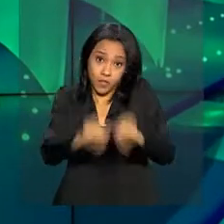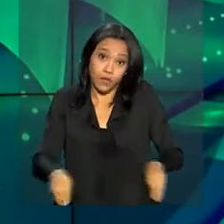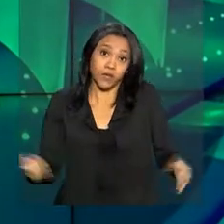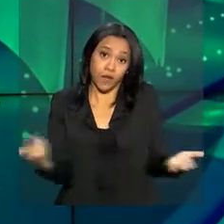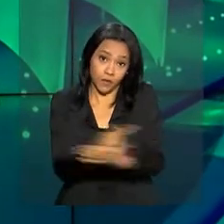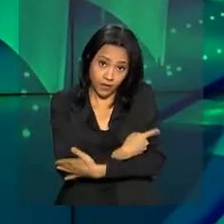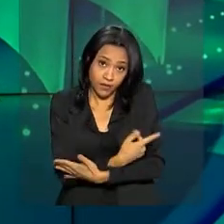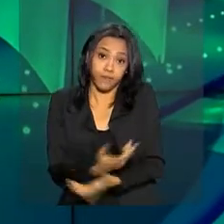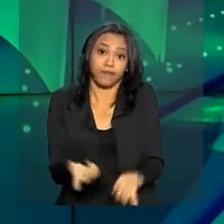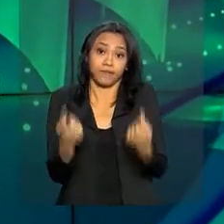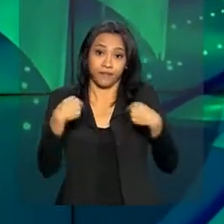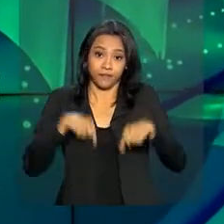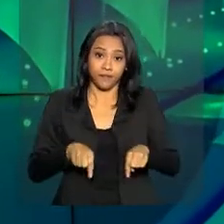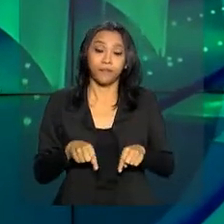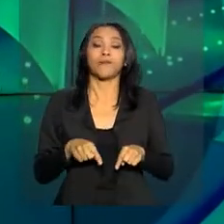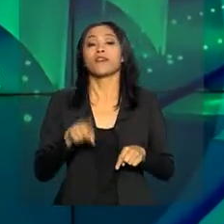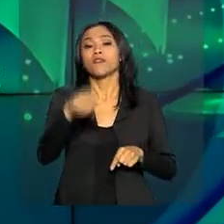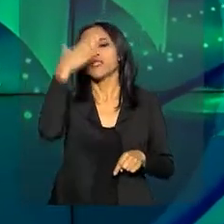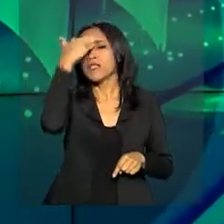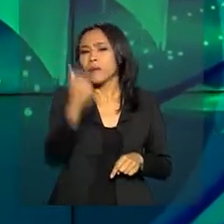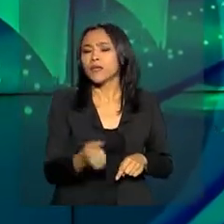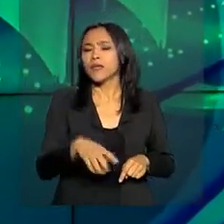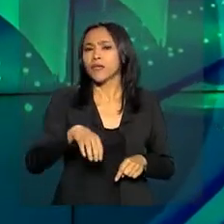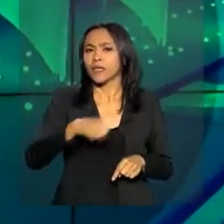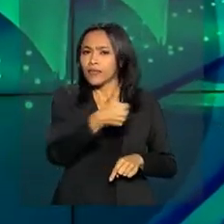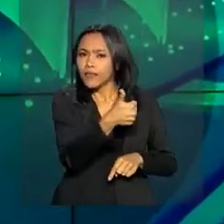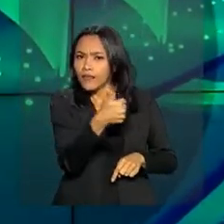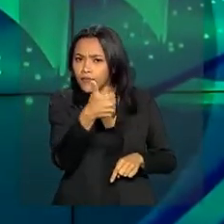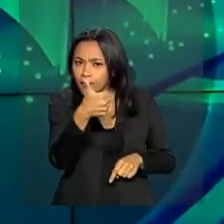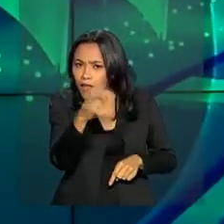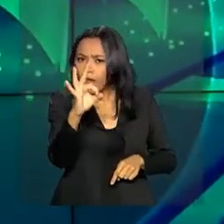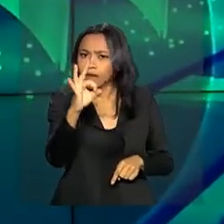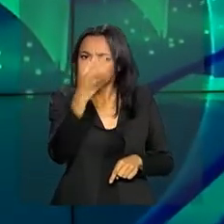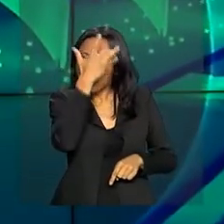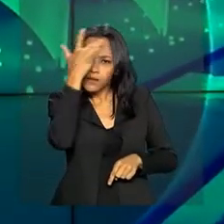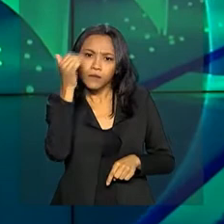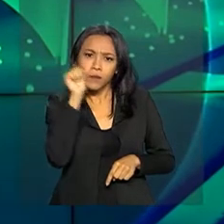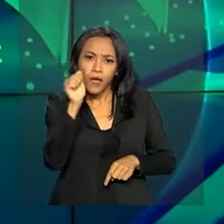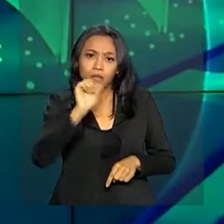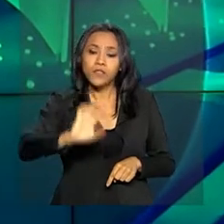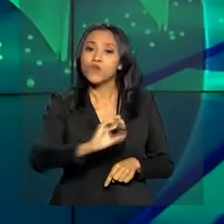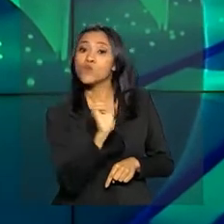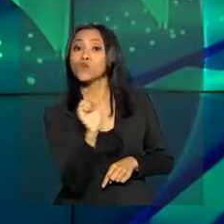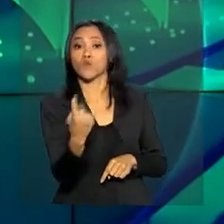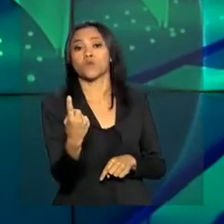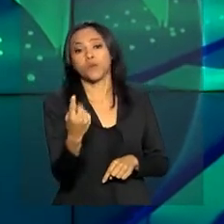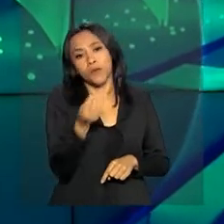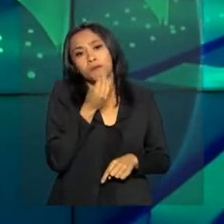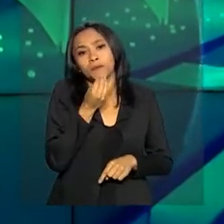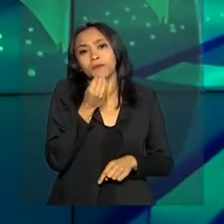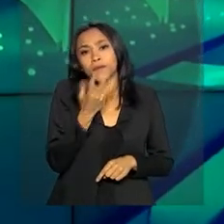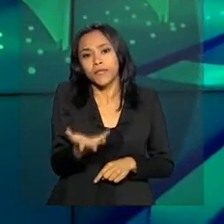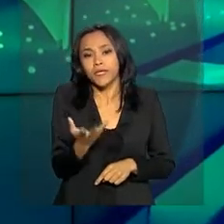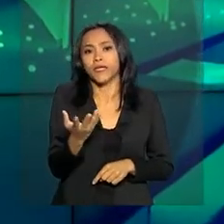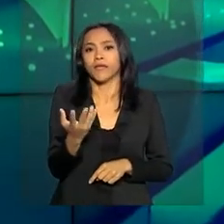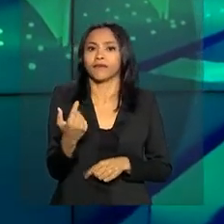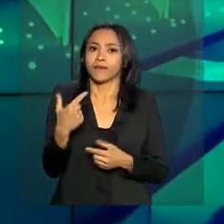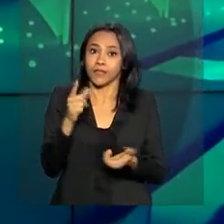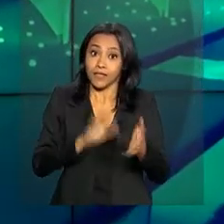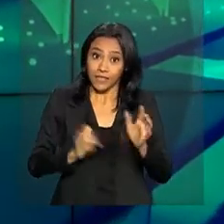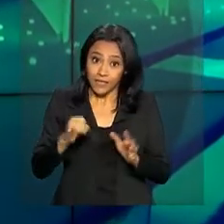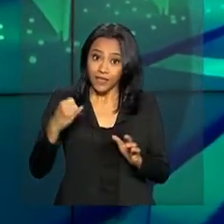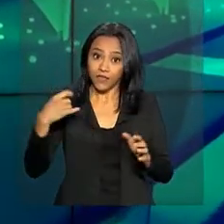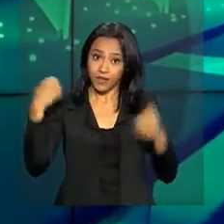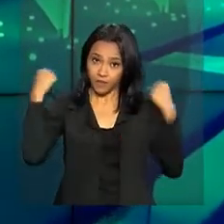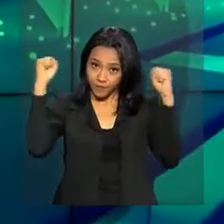Você sabia que uma em cada 10 mulheres vítimas do câncer de mama poderiam ter a vida poupada se praticassem